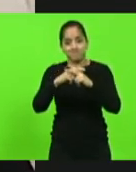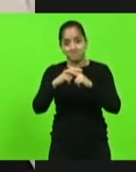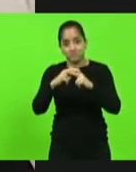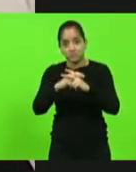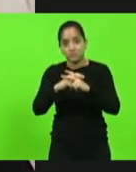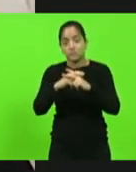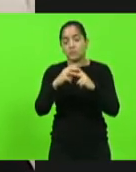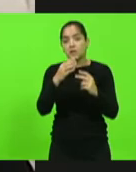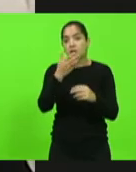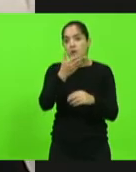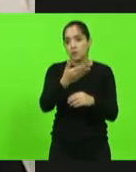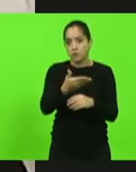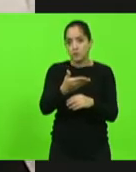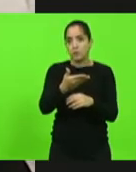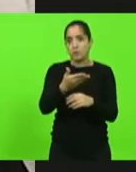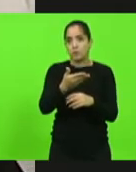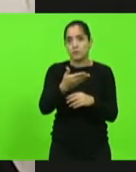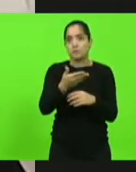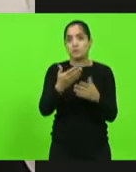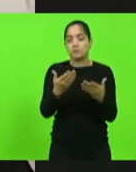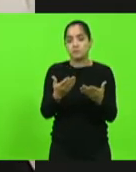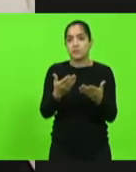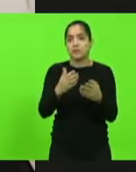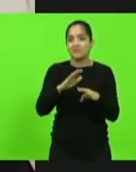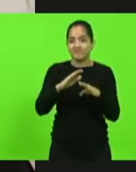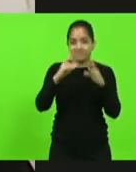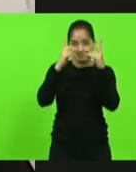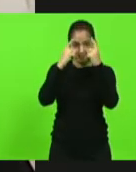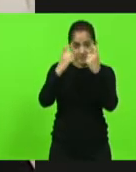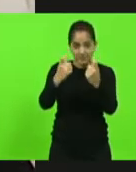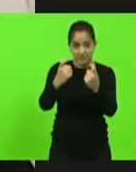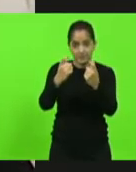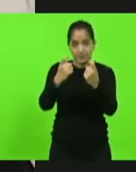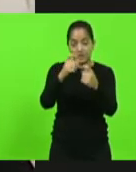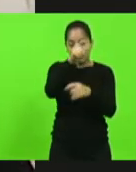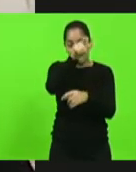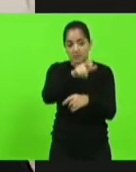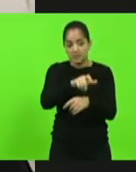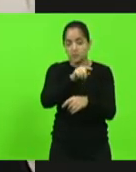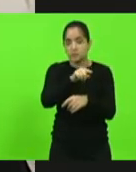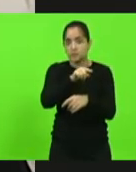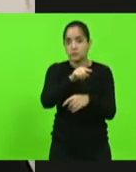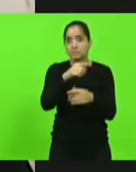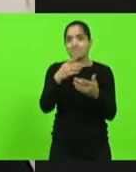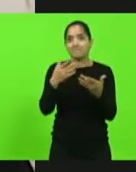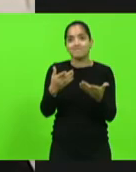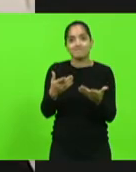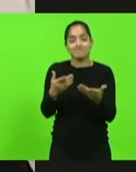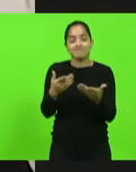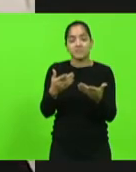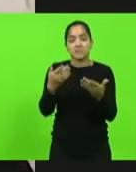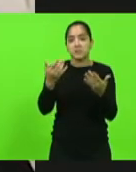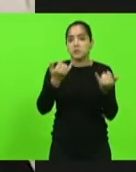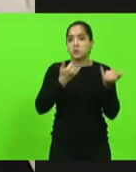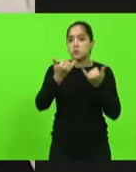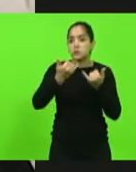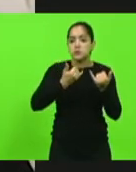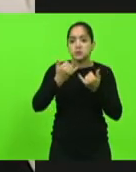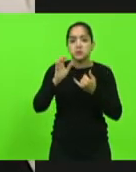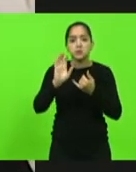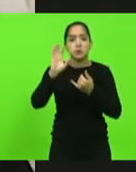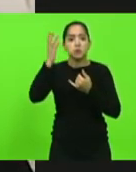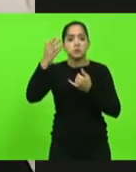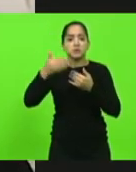estava praticando o ato de violência doméstica, e eu não tenho maiores notícias ainda de como se deu o